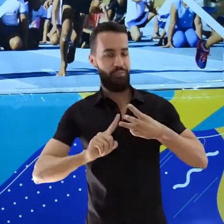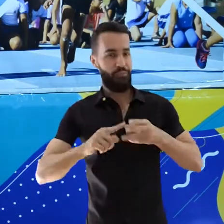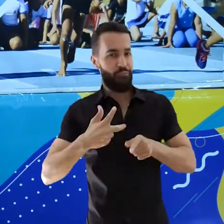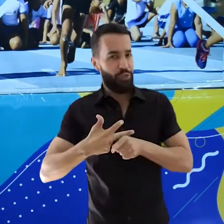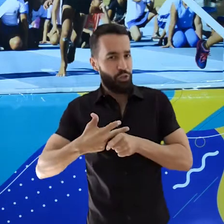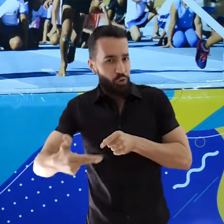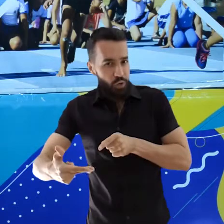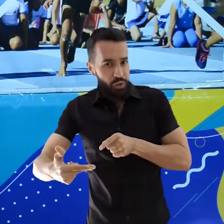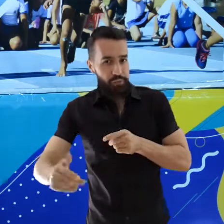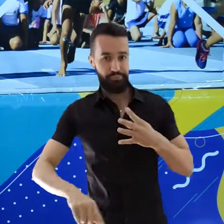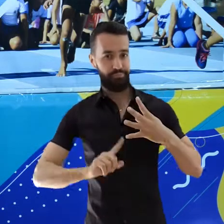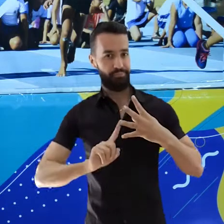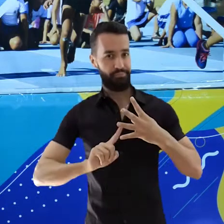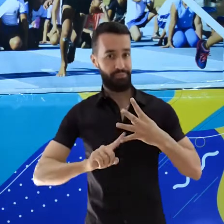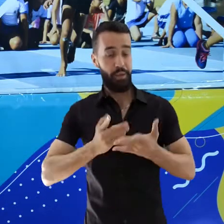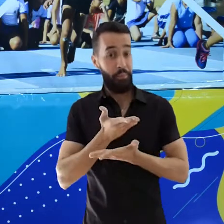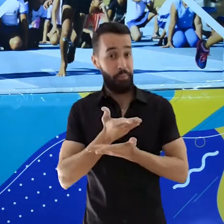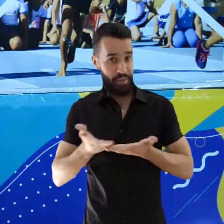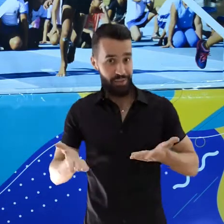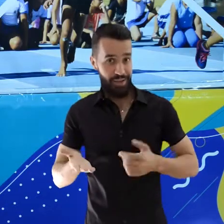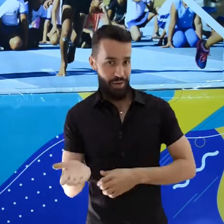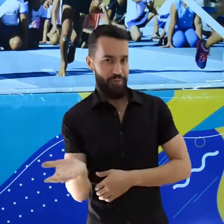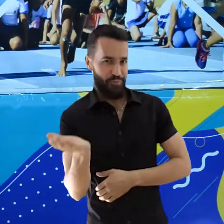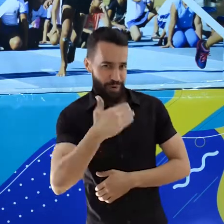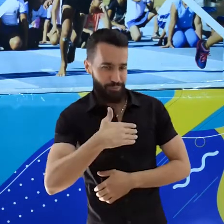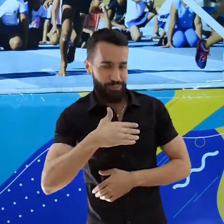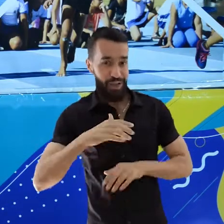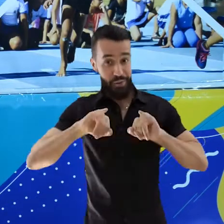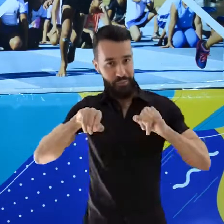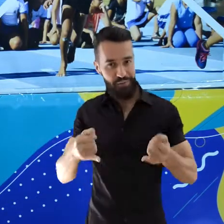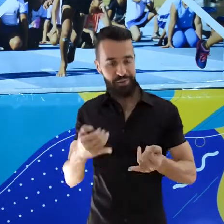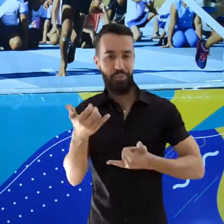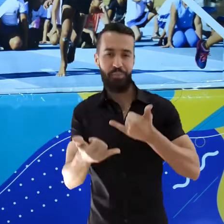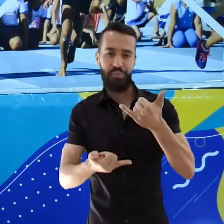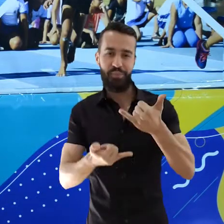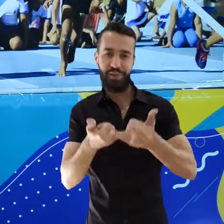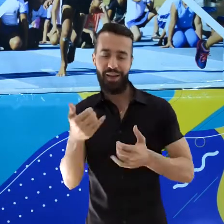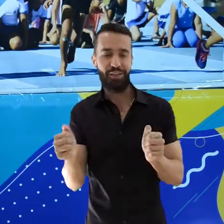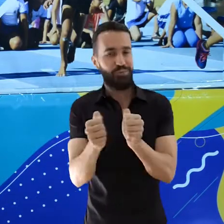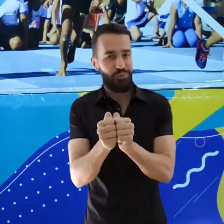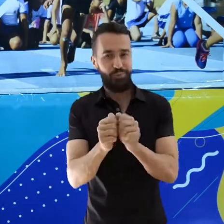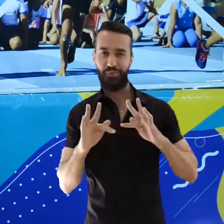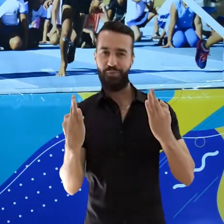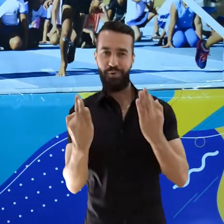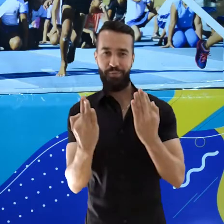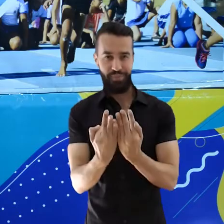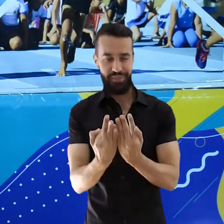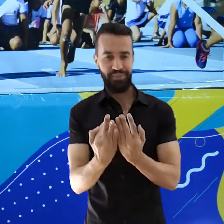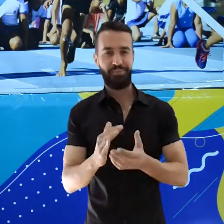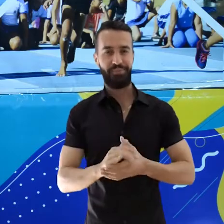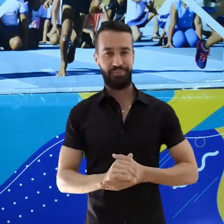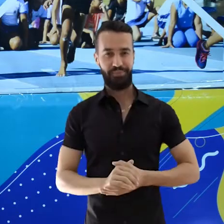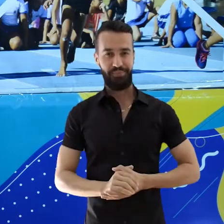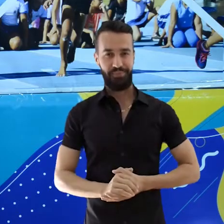e derrota. Vamos lá? Aproveite para brincar com as pessoas que estão na sua casa.